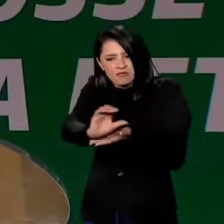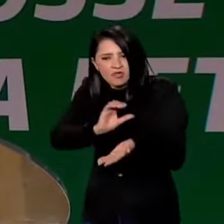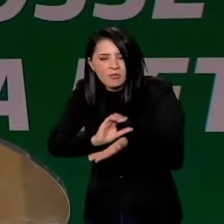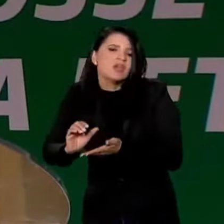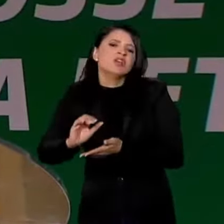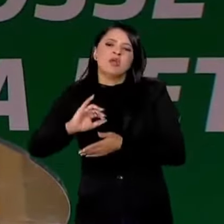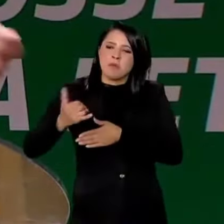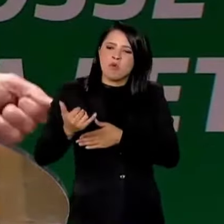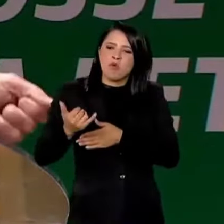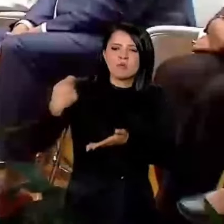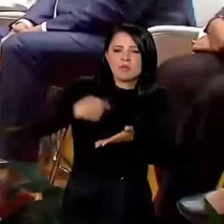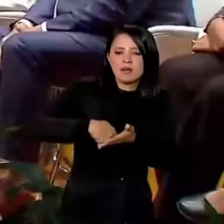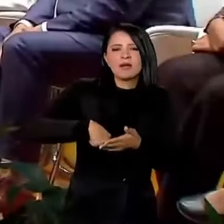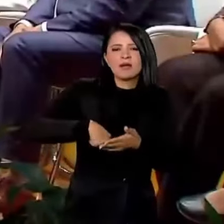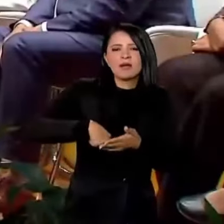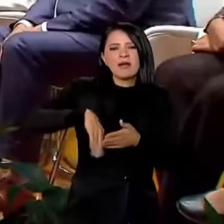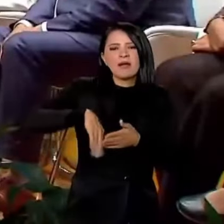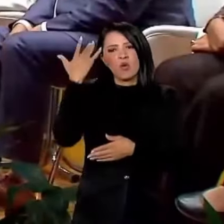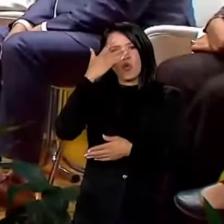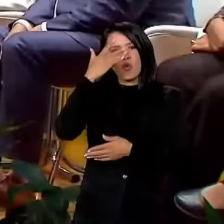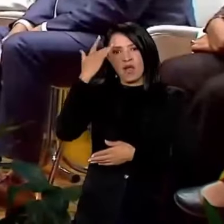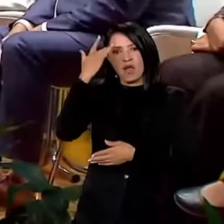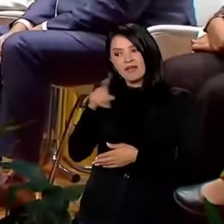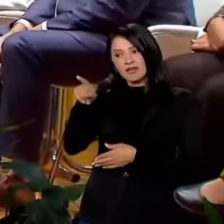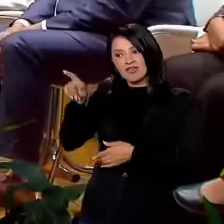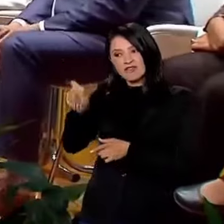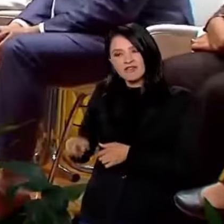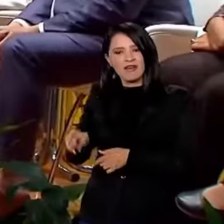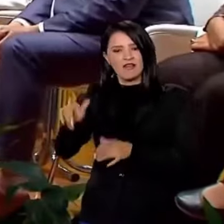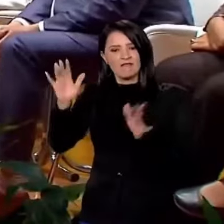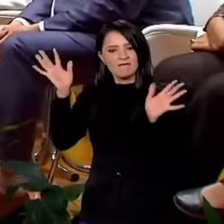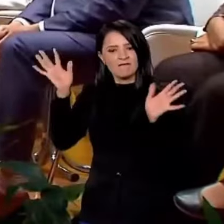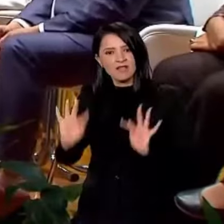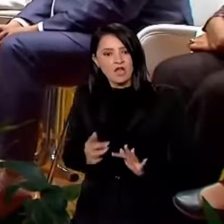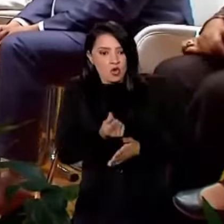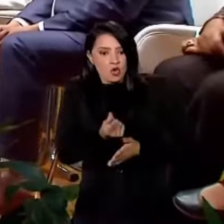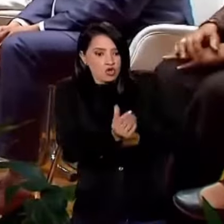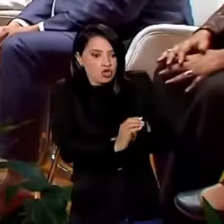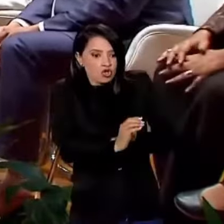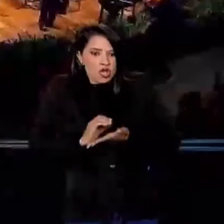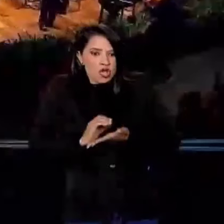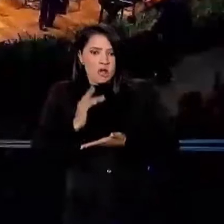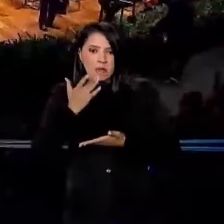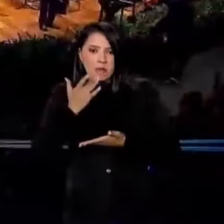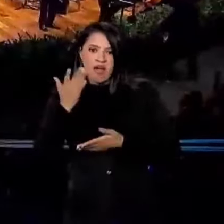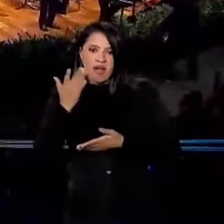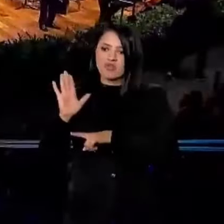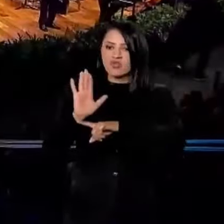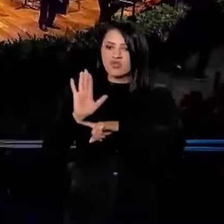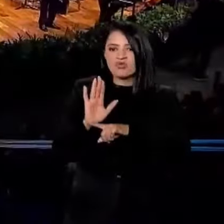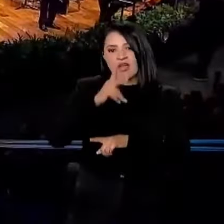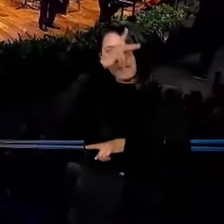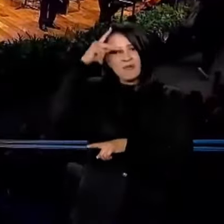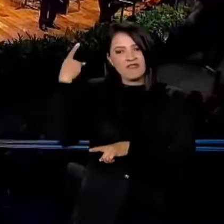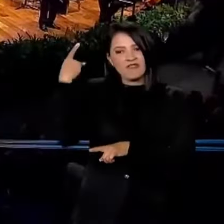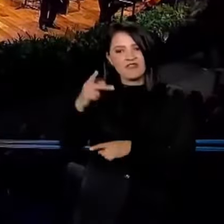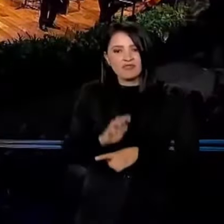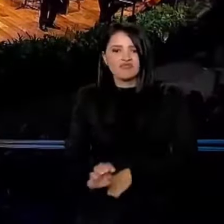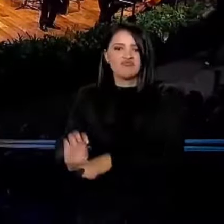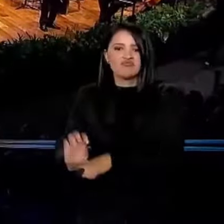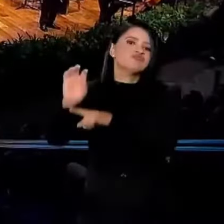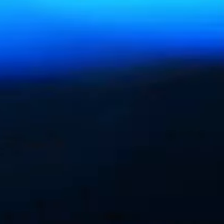vai pagar e mais o Haddad vai ficar feliz com o dinheiro para poder, o Tesouro, ajudar os prefeitos e os Estados.